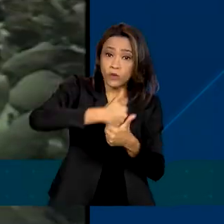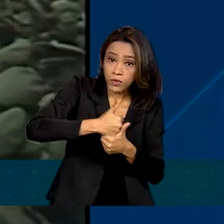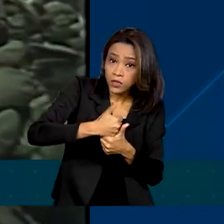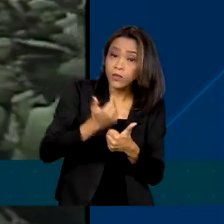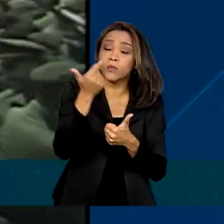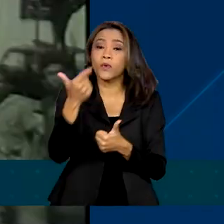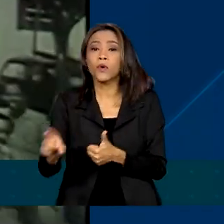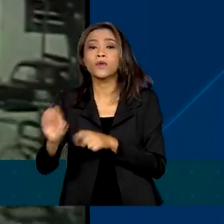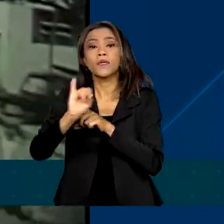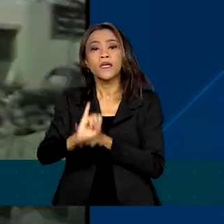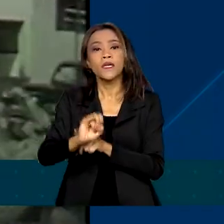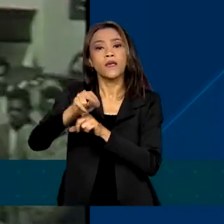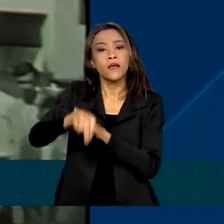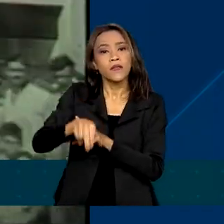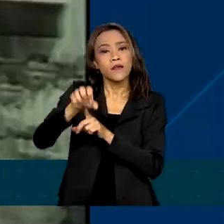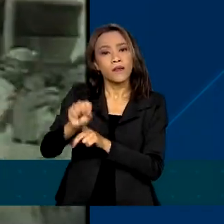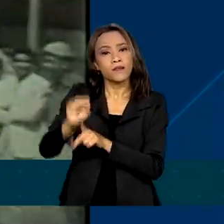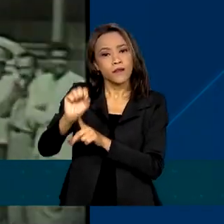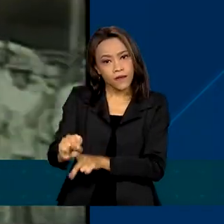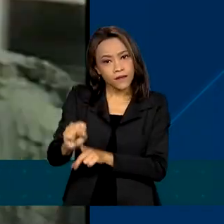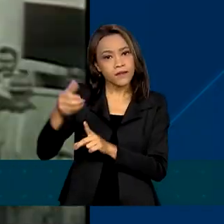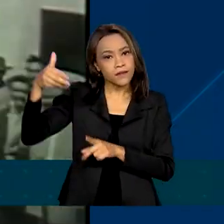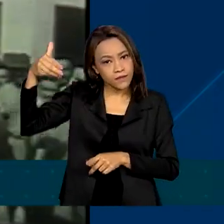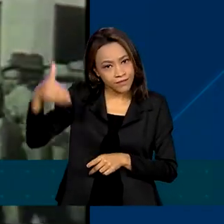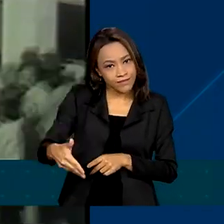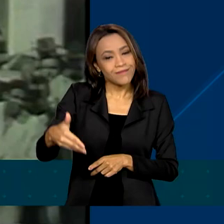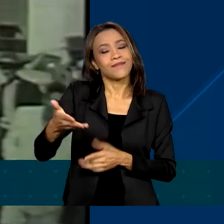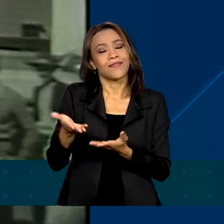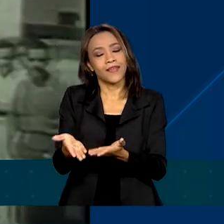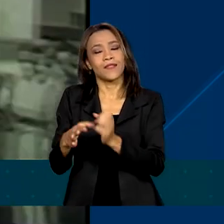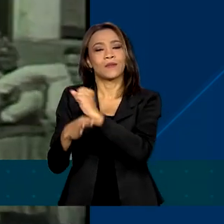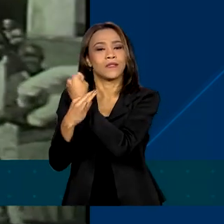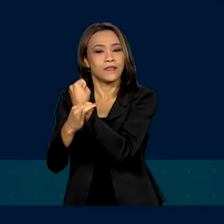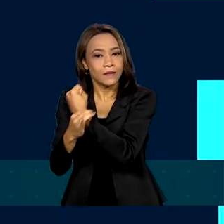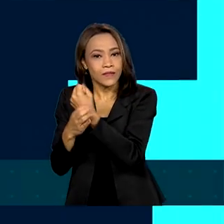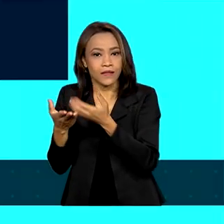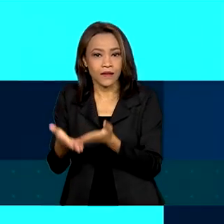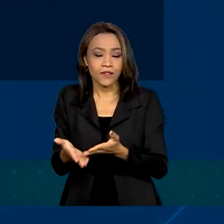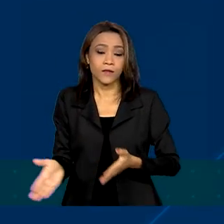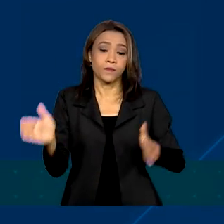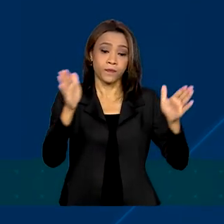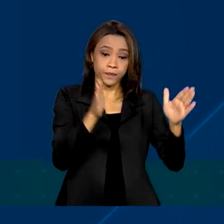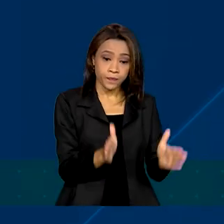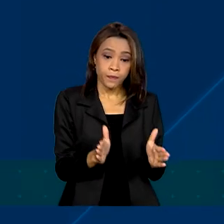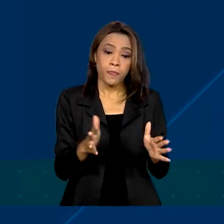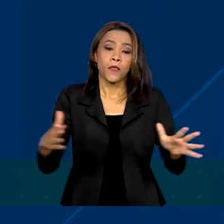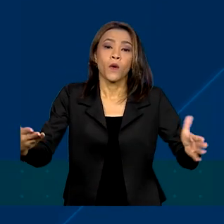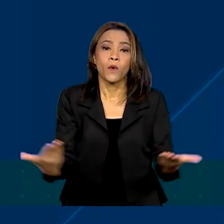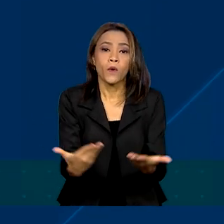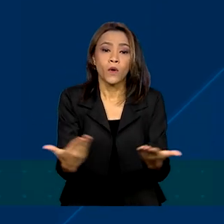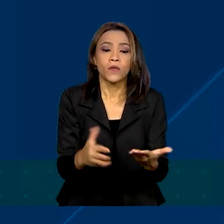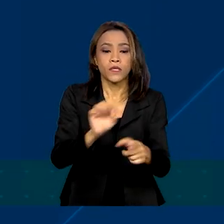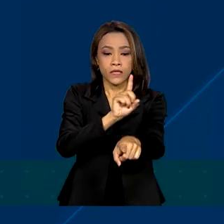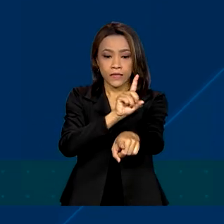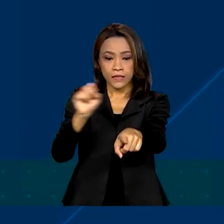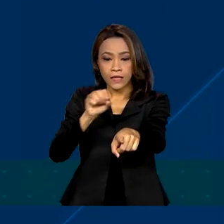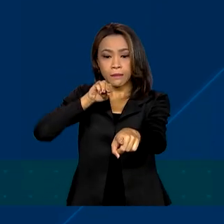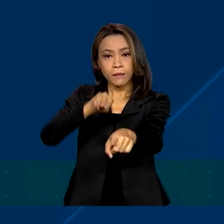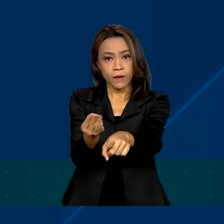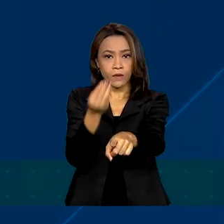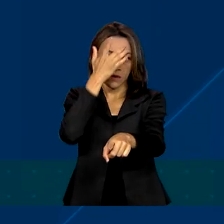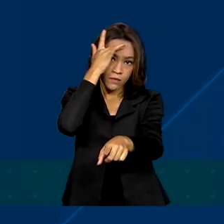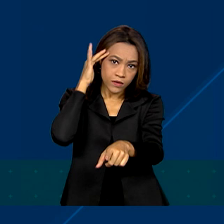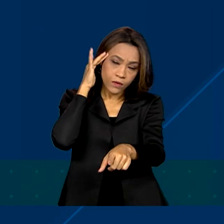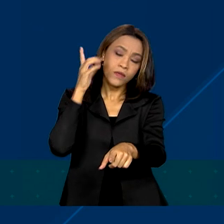INSS, o Instituto Nacional do Seguro Social. Atualmente, cerca de 100 milhões de pessoas